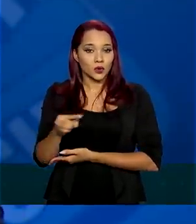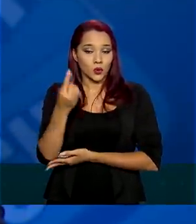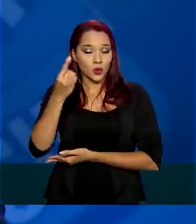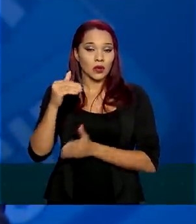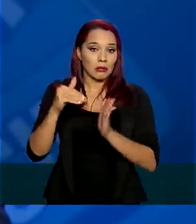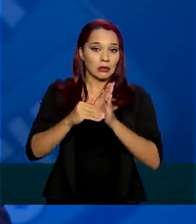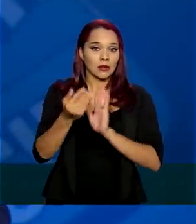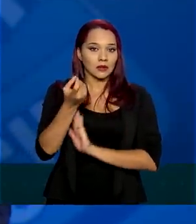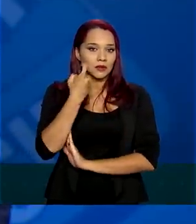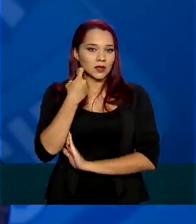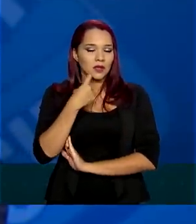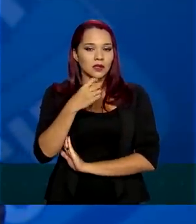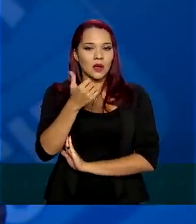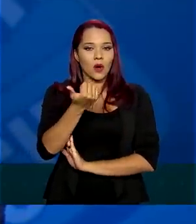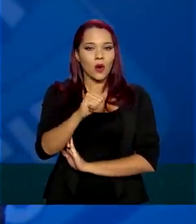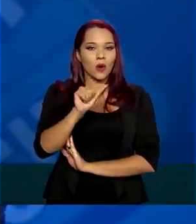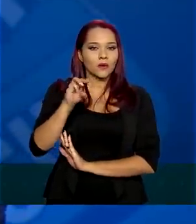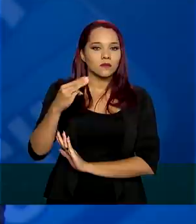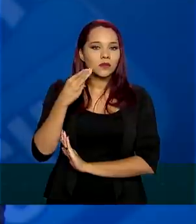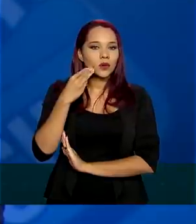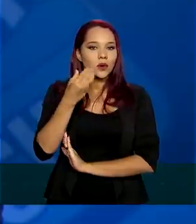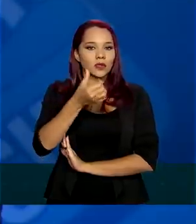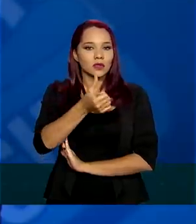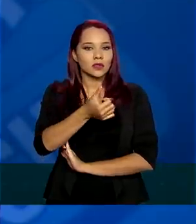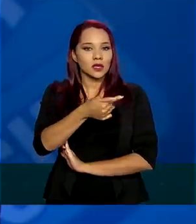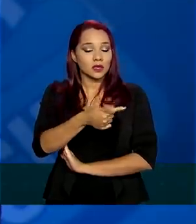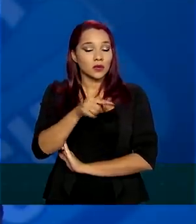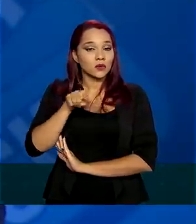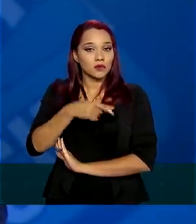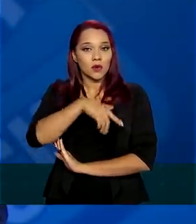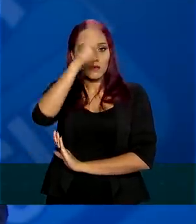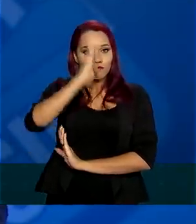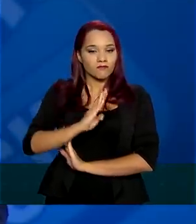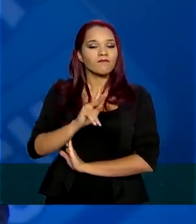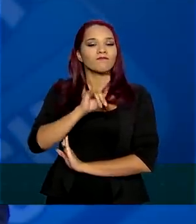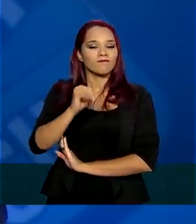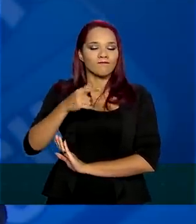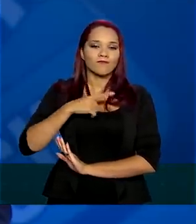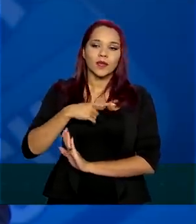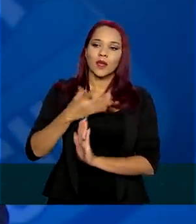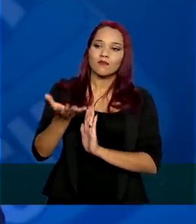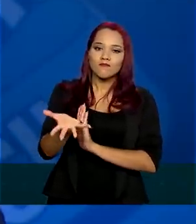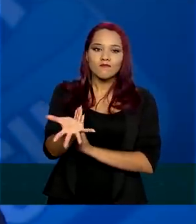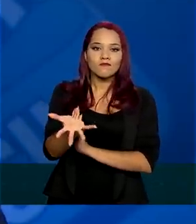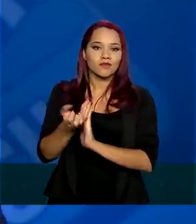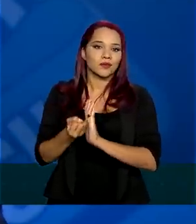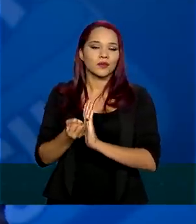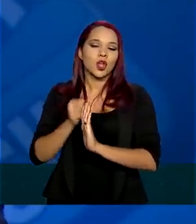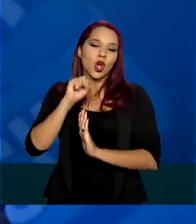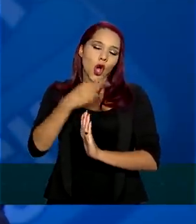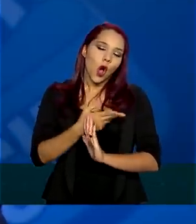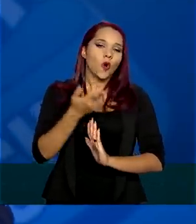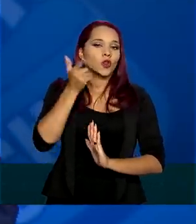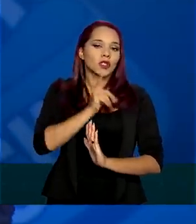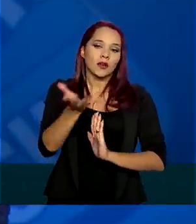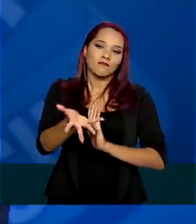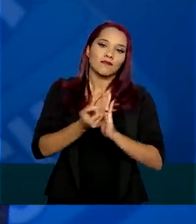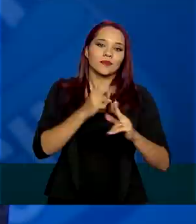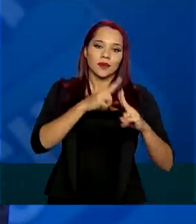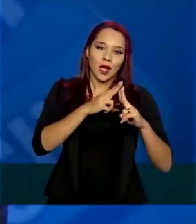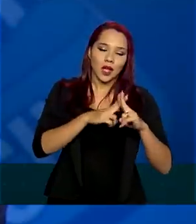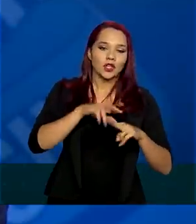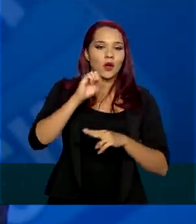até sexta-feira, 11 milhões e 700 mil brasileiros terão esses créditos ou na Caixa, ou